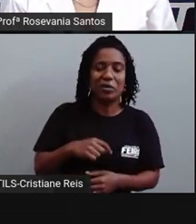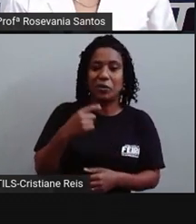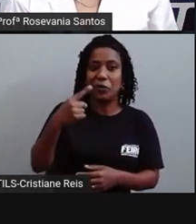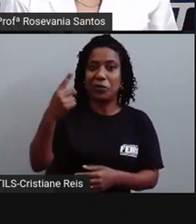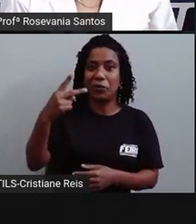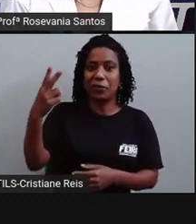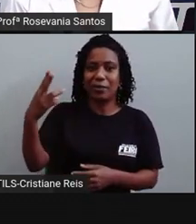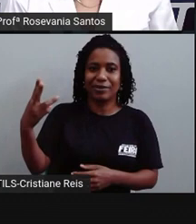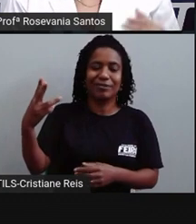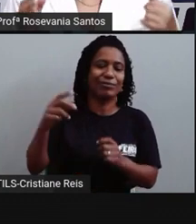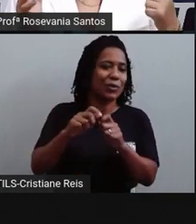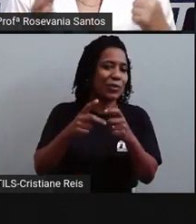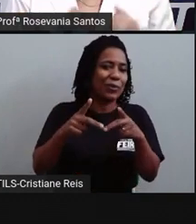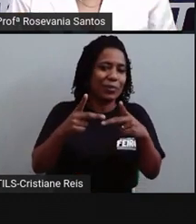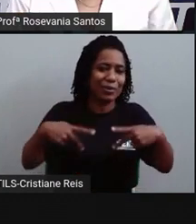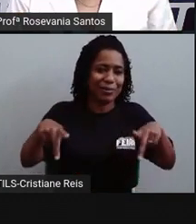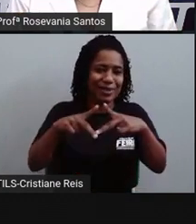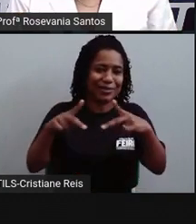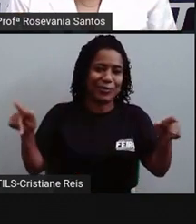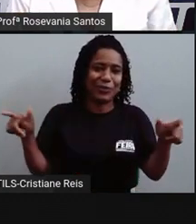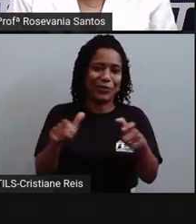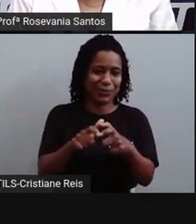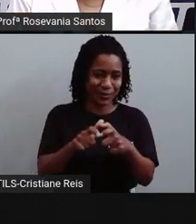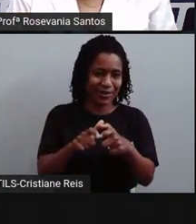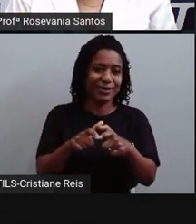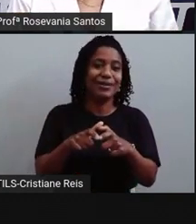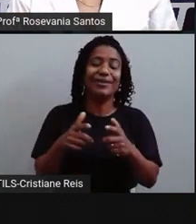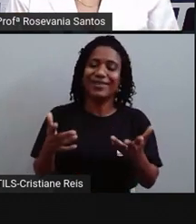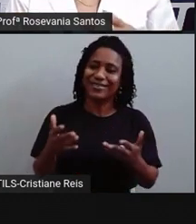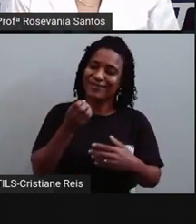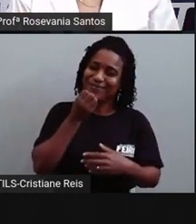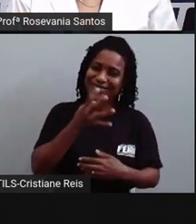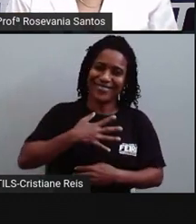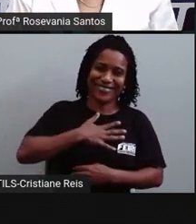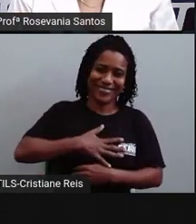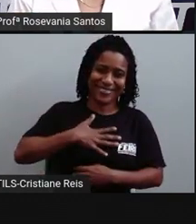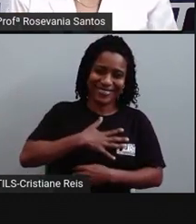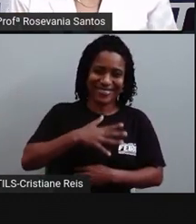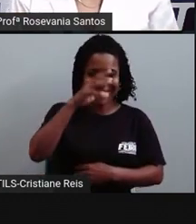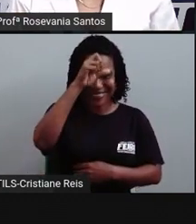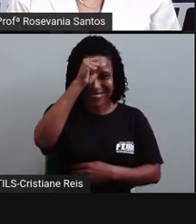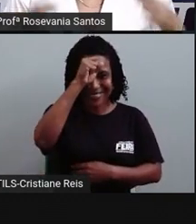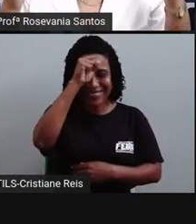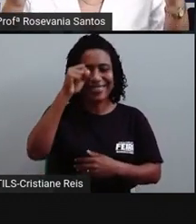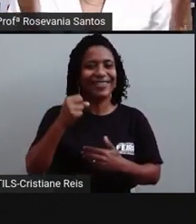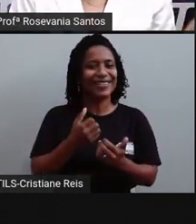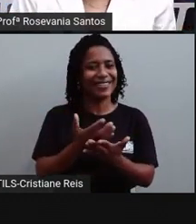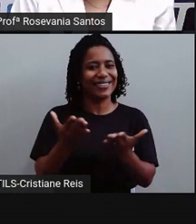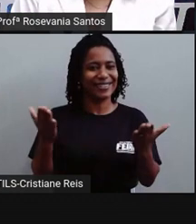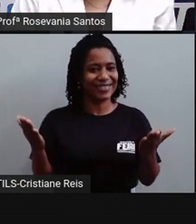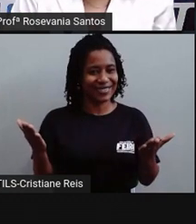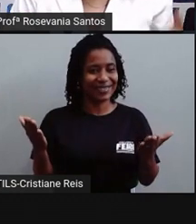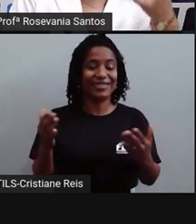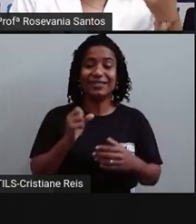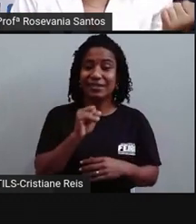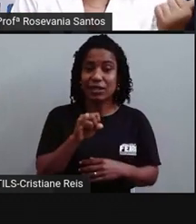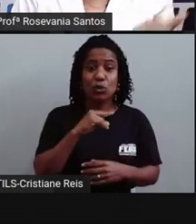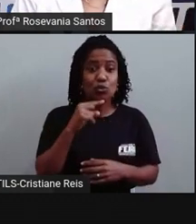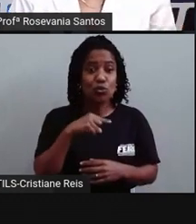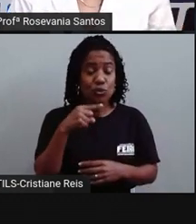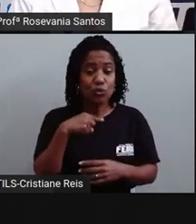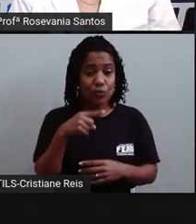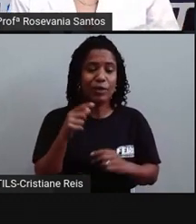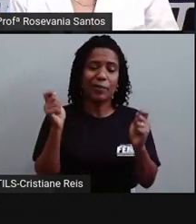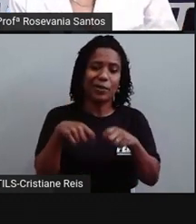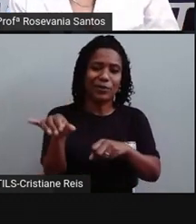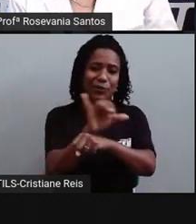crescimento populacional. Espero que vocês tenham gostado da aula de hoje, que tenham entendido tudo direitinho, se ficou qualquer dúvida, corre lá